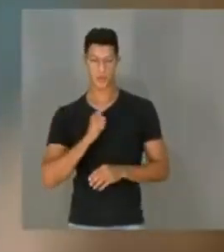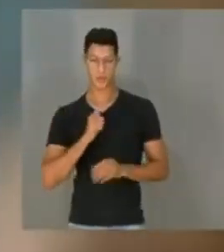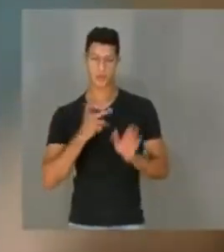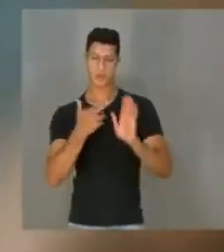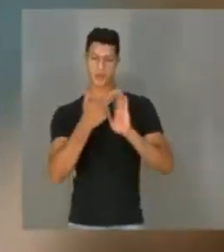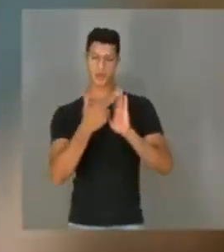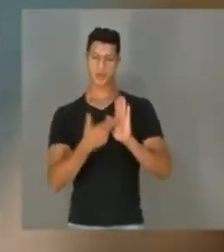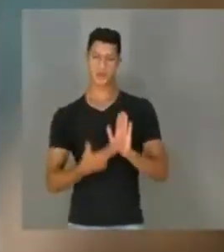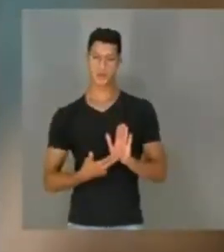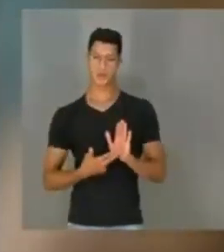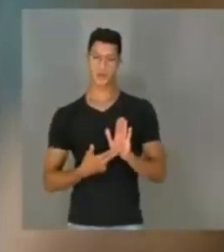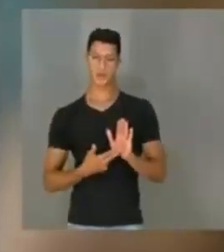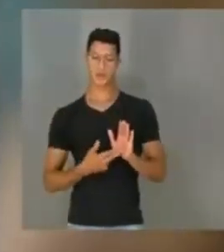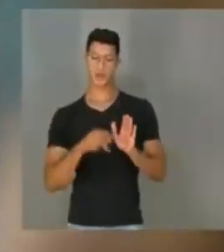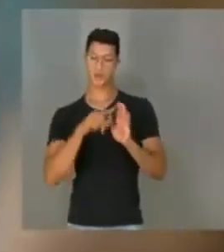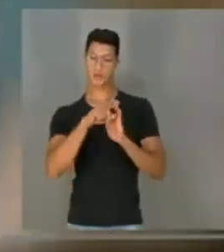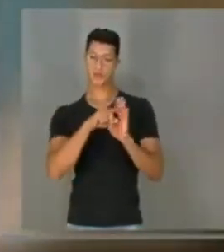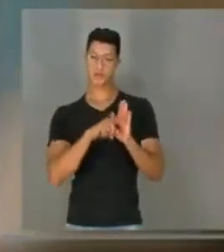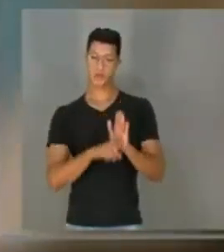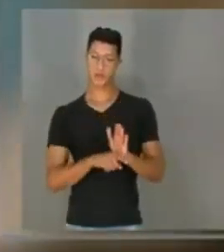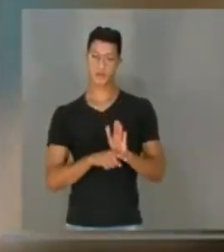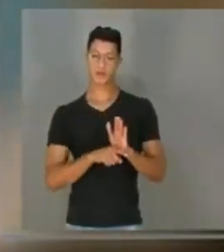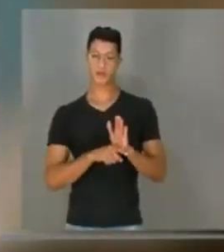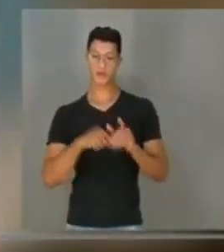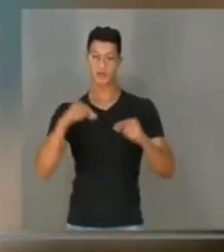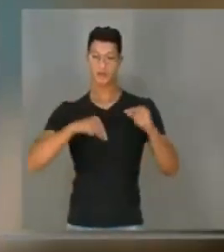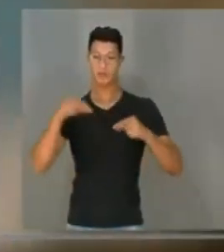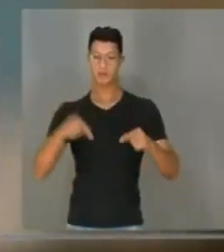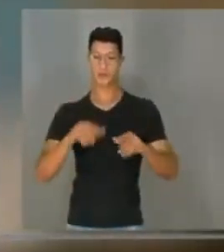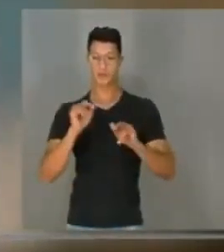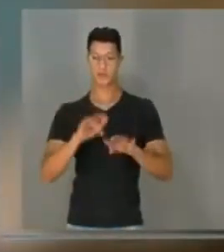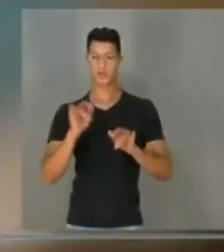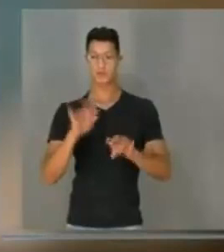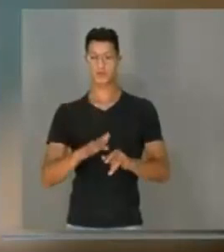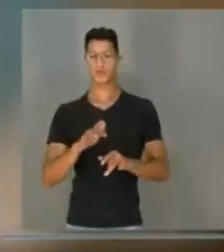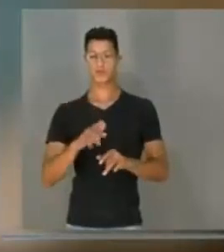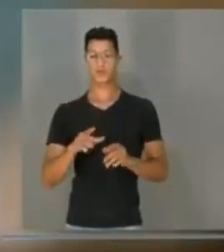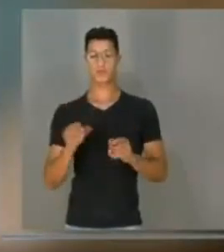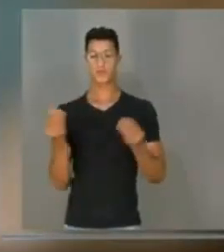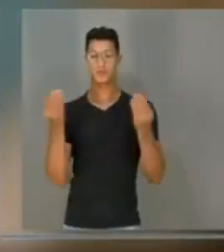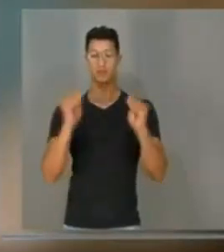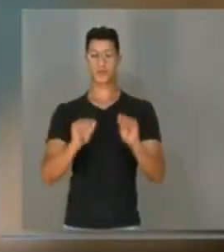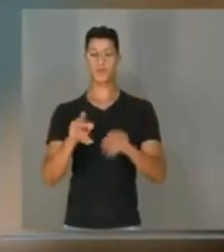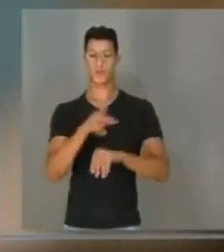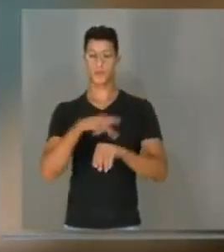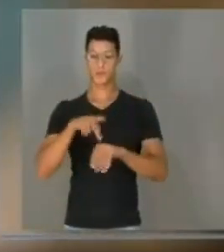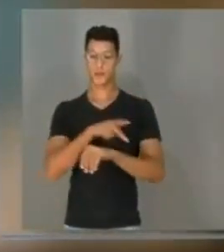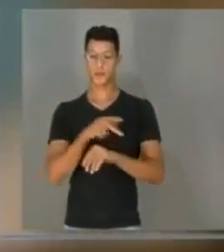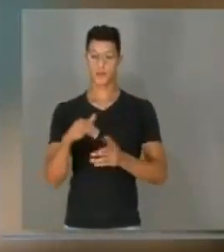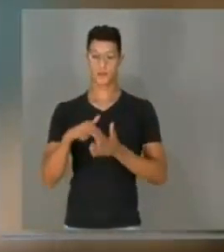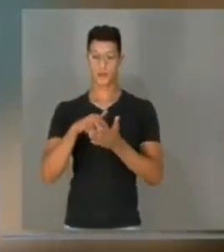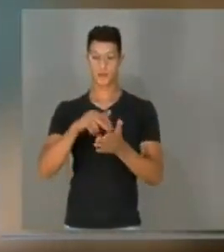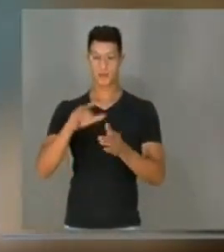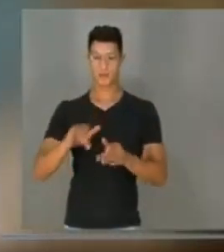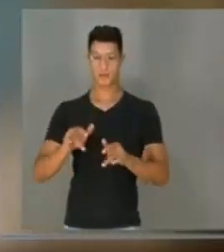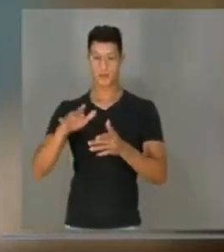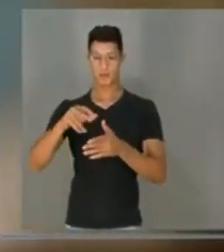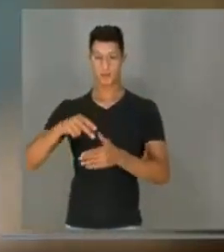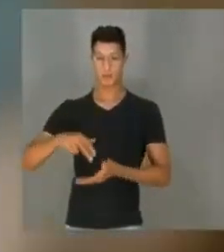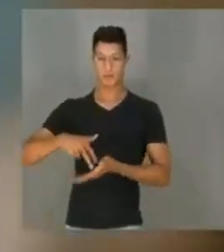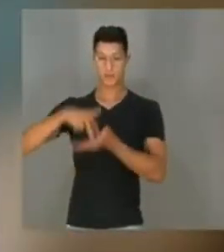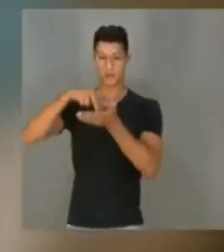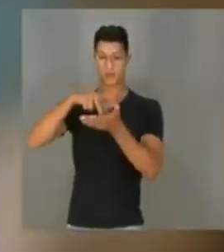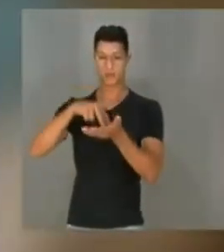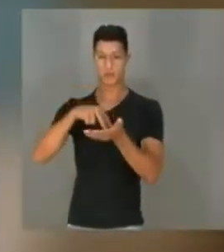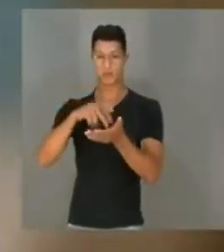regulamentação, a pesquisa de acupuntura na Austrália colocou este país em uma posição de liderança entre os países